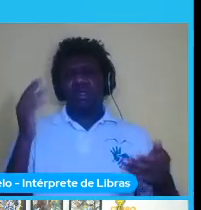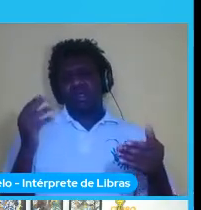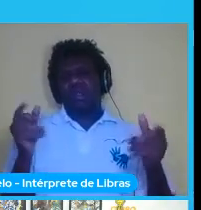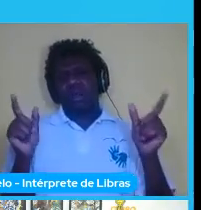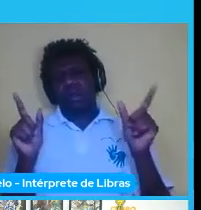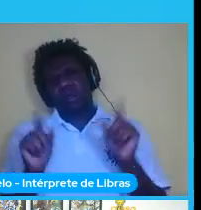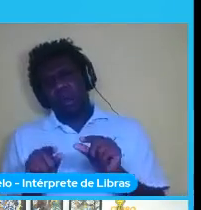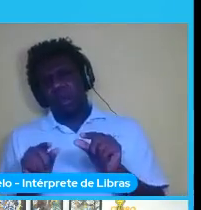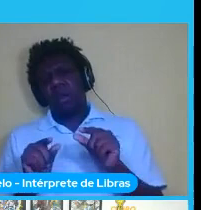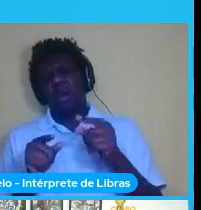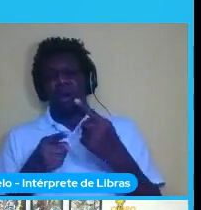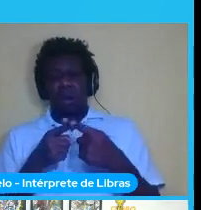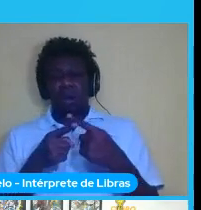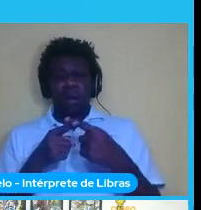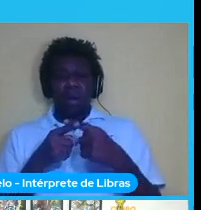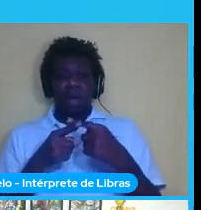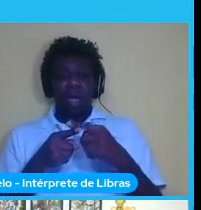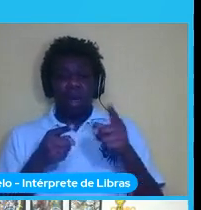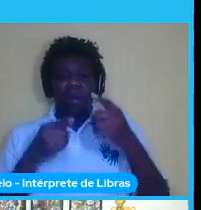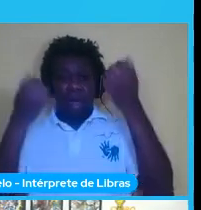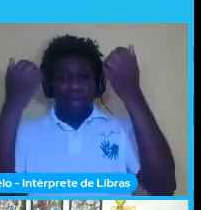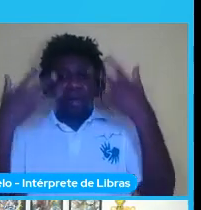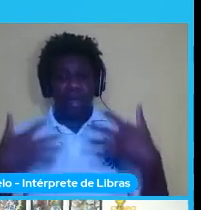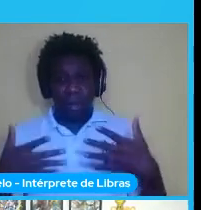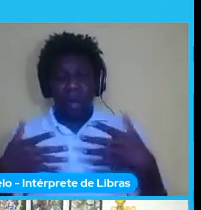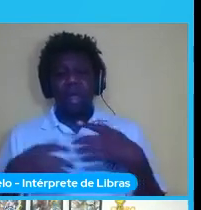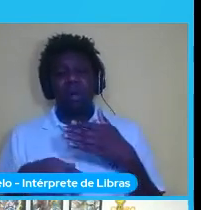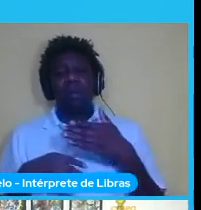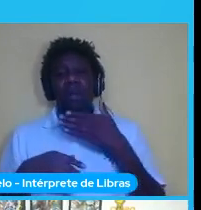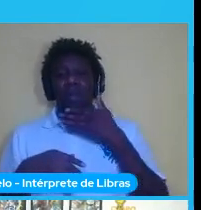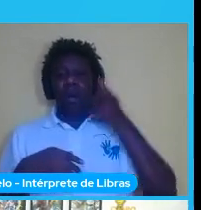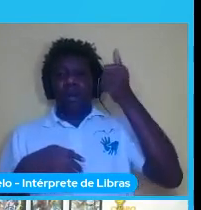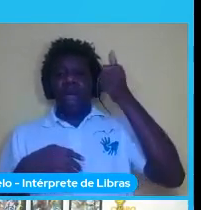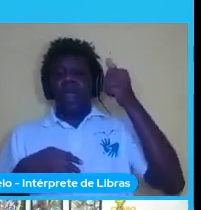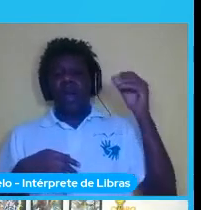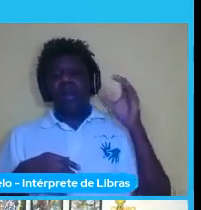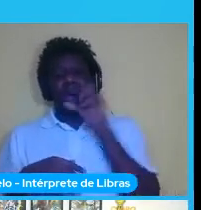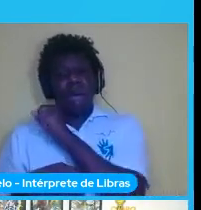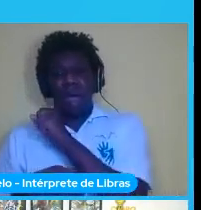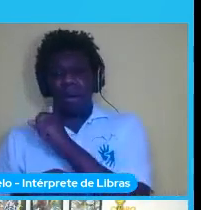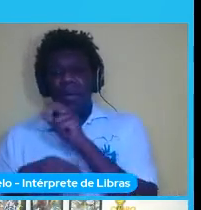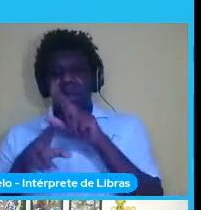mais reduzidas mas terminou ficando bem mais rápido a parte de predição